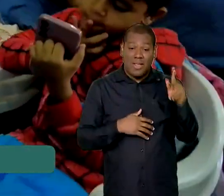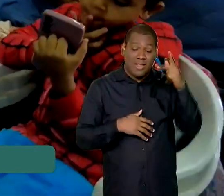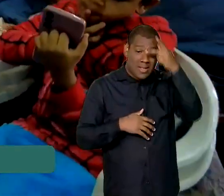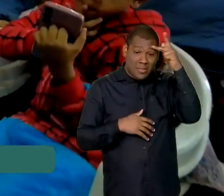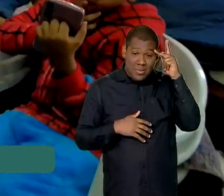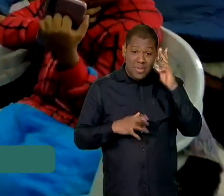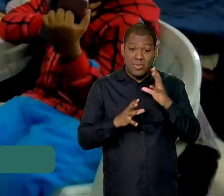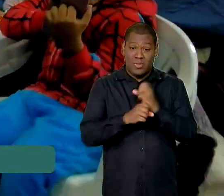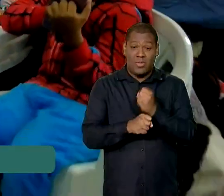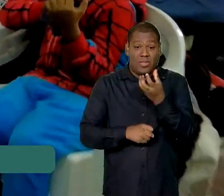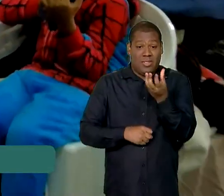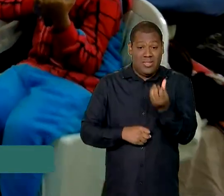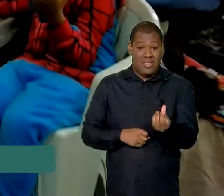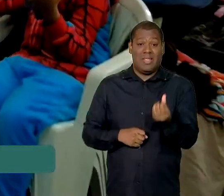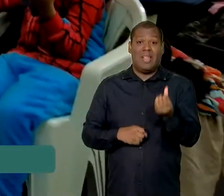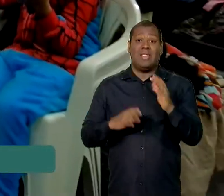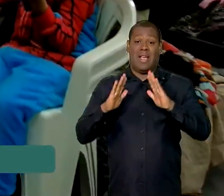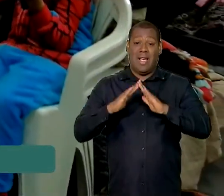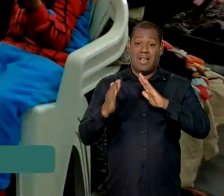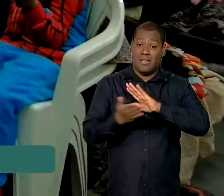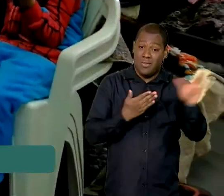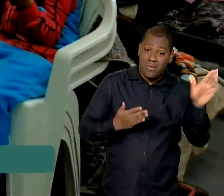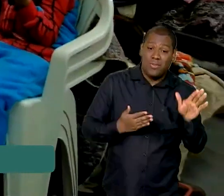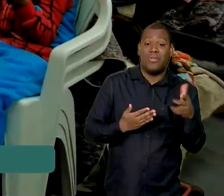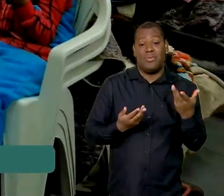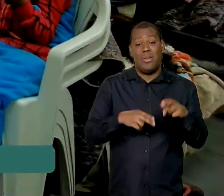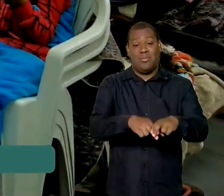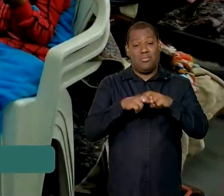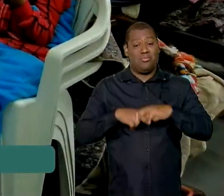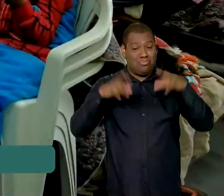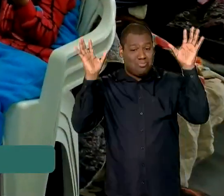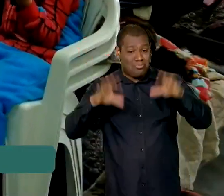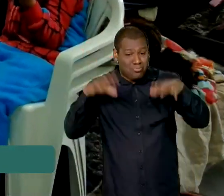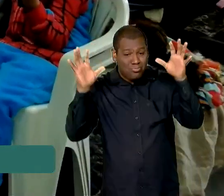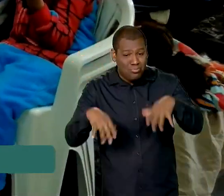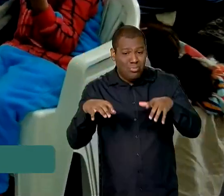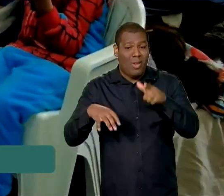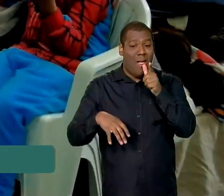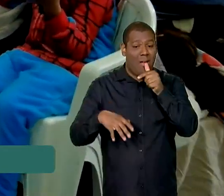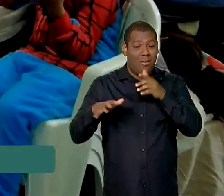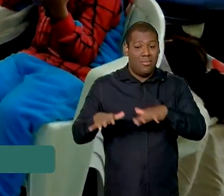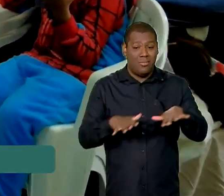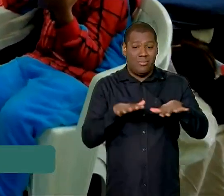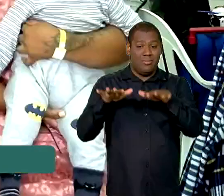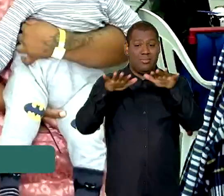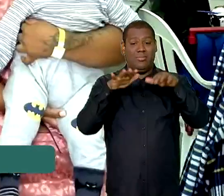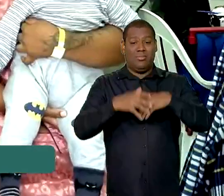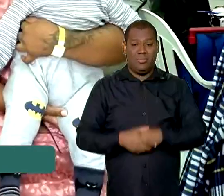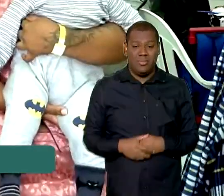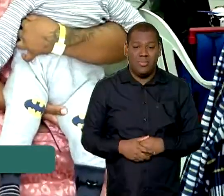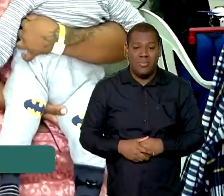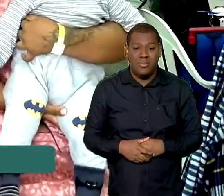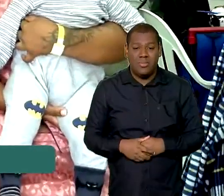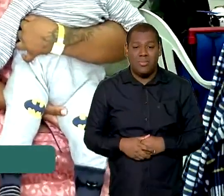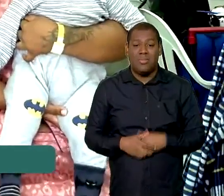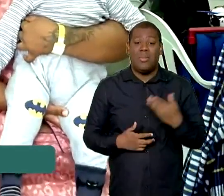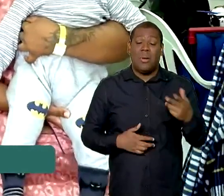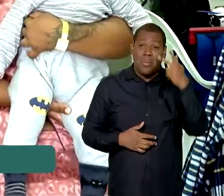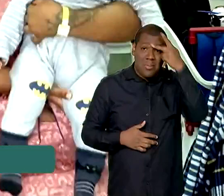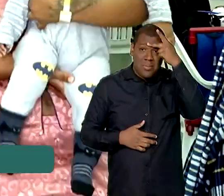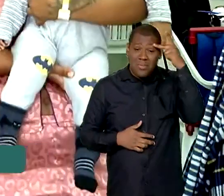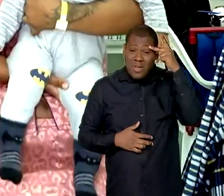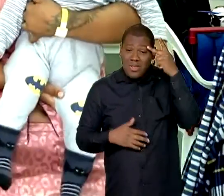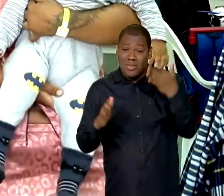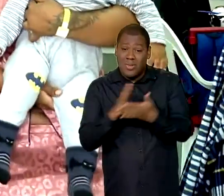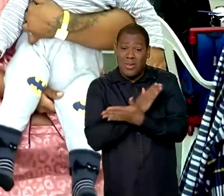chegaram os primeiros alertas de enchente. Ela lamenta que os vizinhos não tenham feito o mesmo. Eu só lamento pelo aquele pessoal